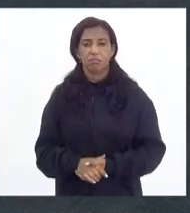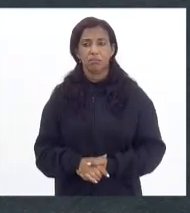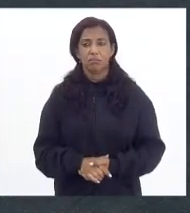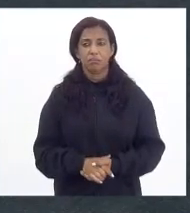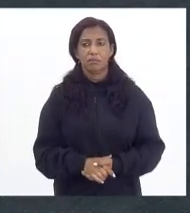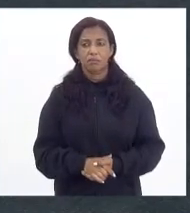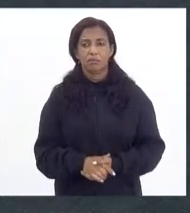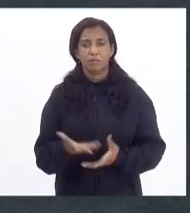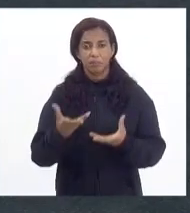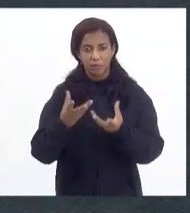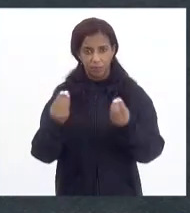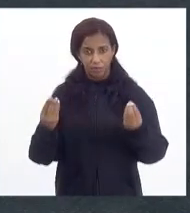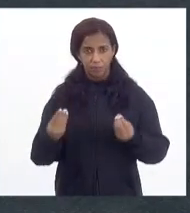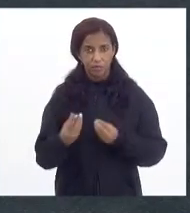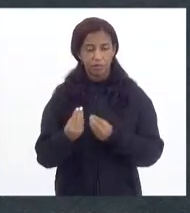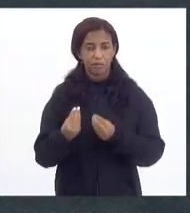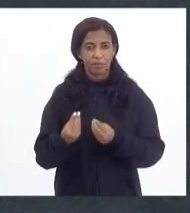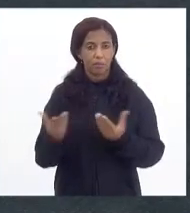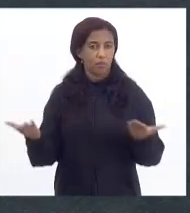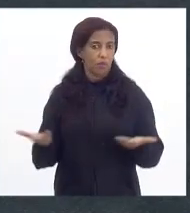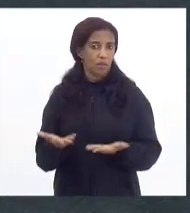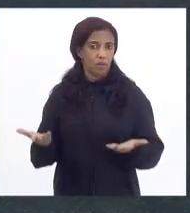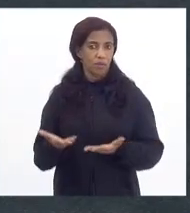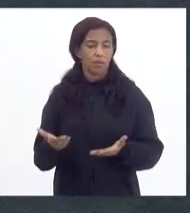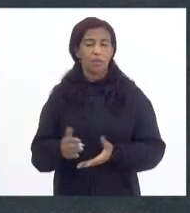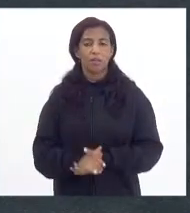e muitas vezes, como agora,